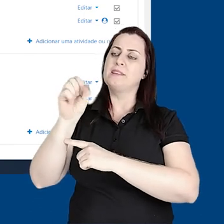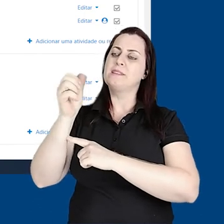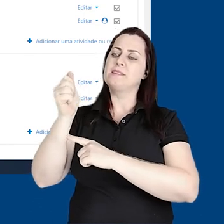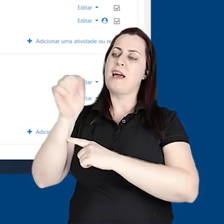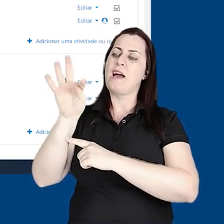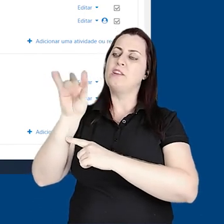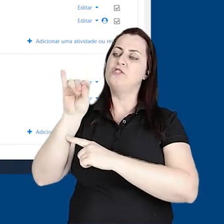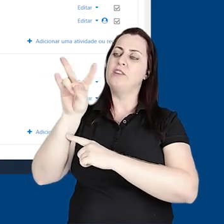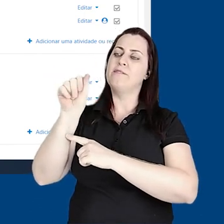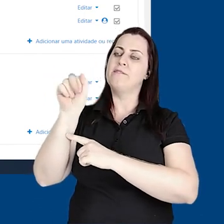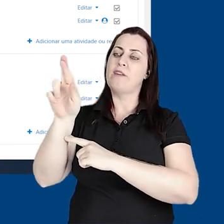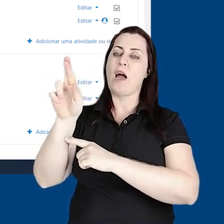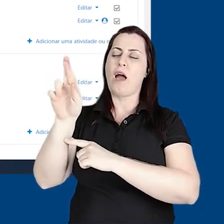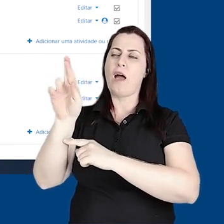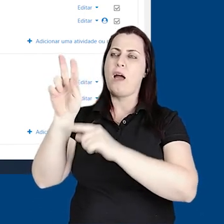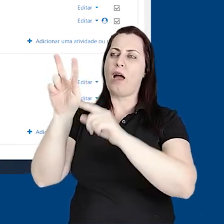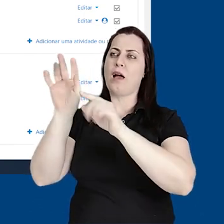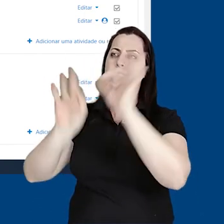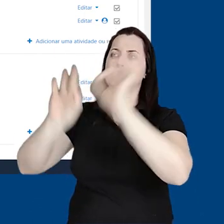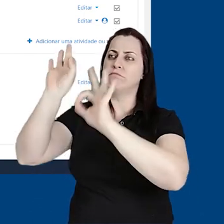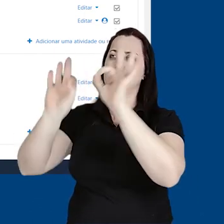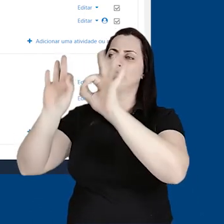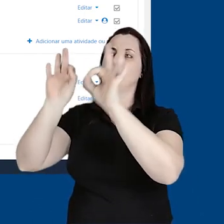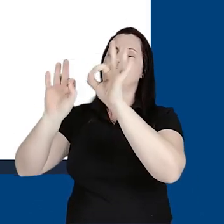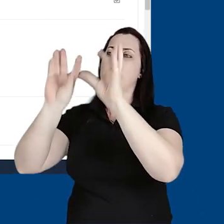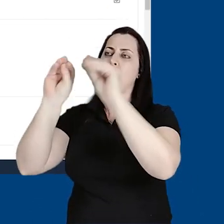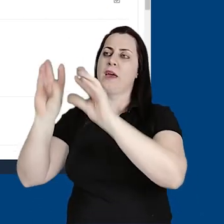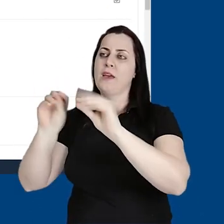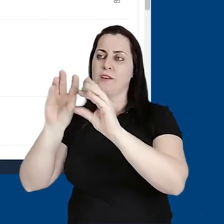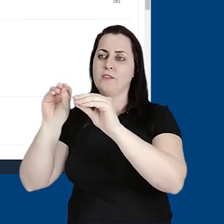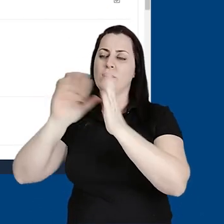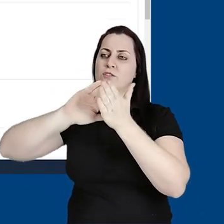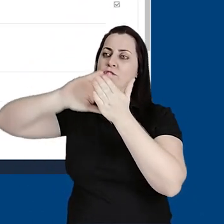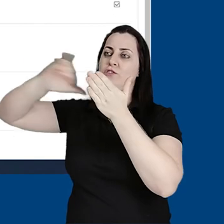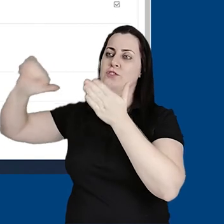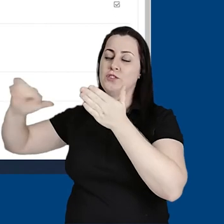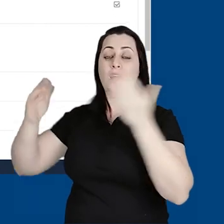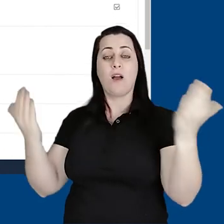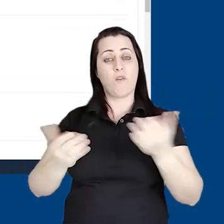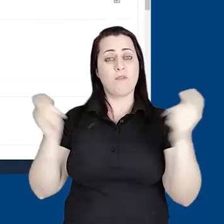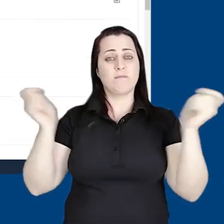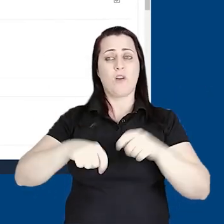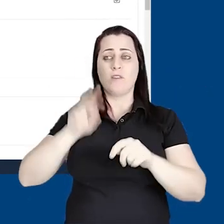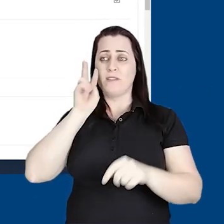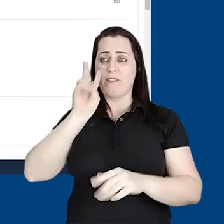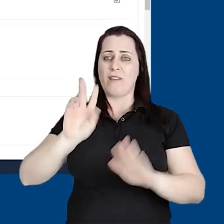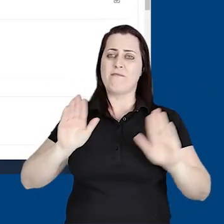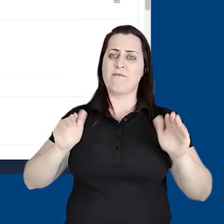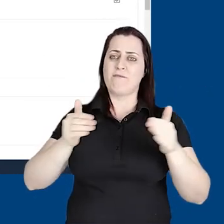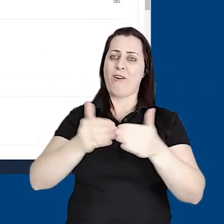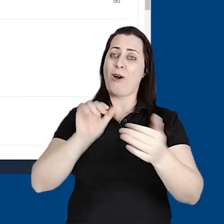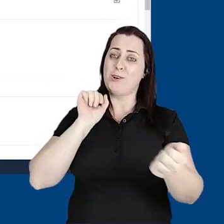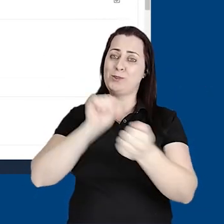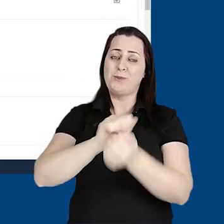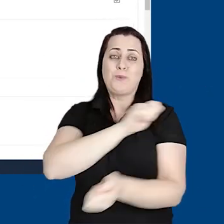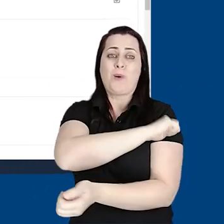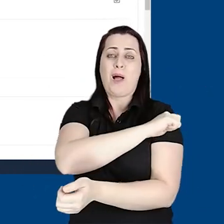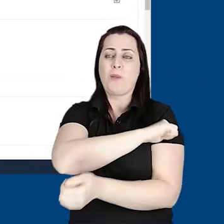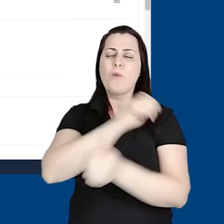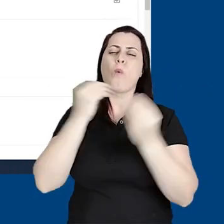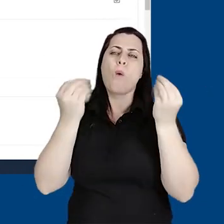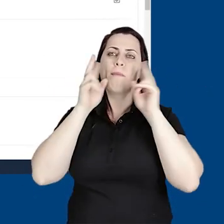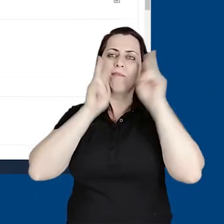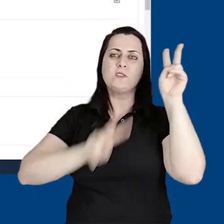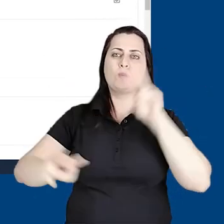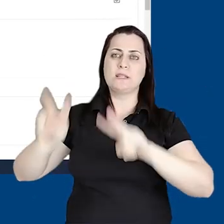no topo, no botão desativar edição, clicar sobre ele para remover as ferramentas de edição. E agora eu posso ver o meu